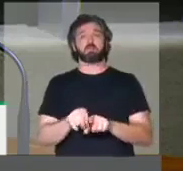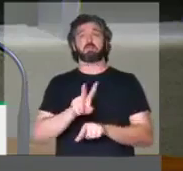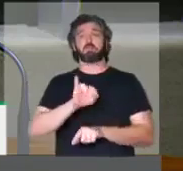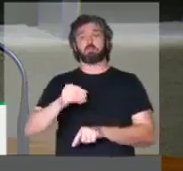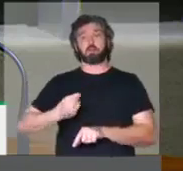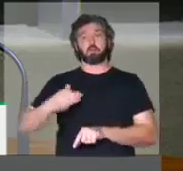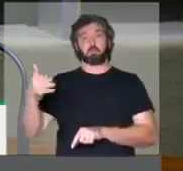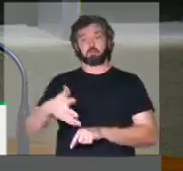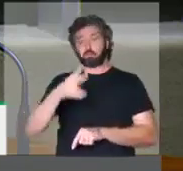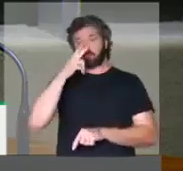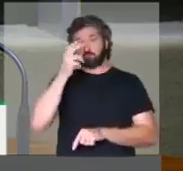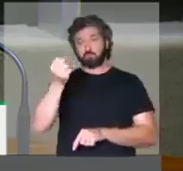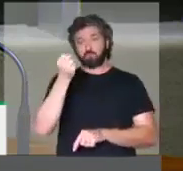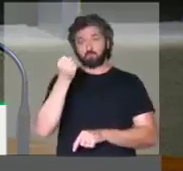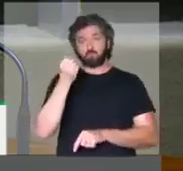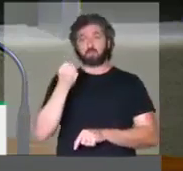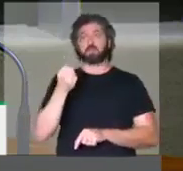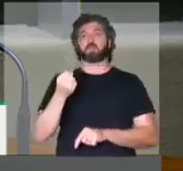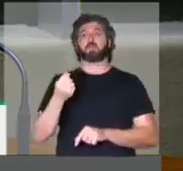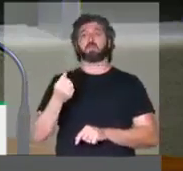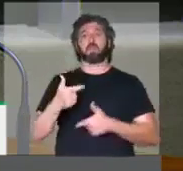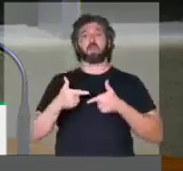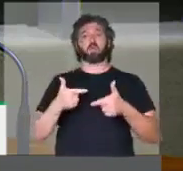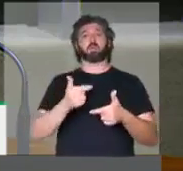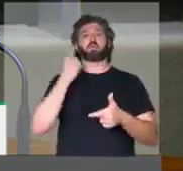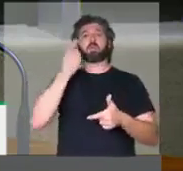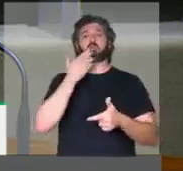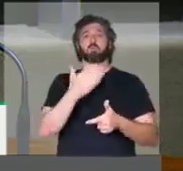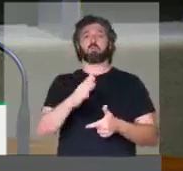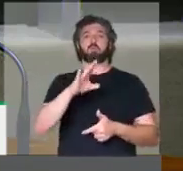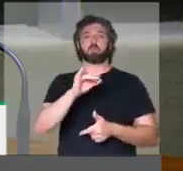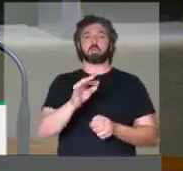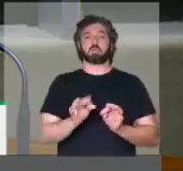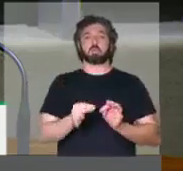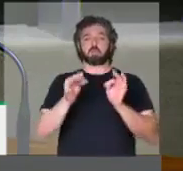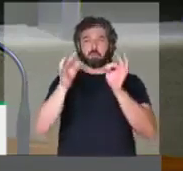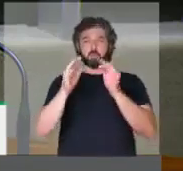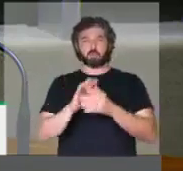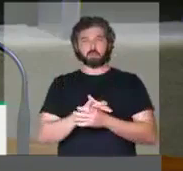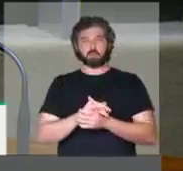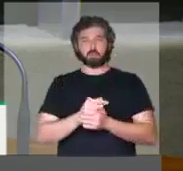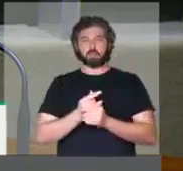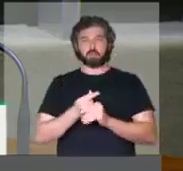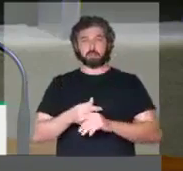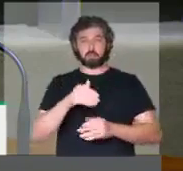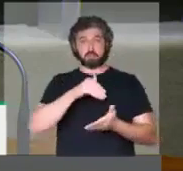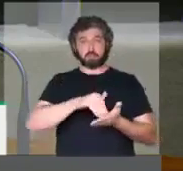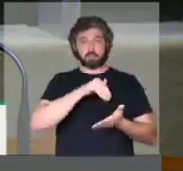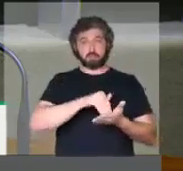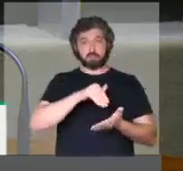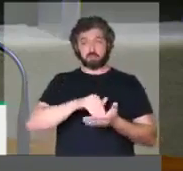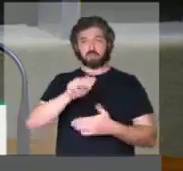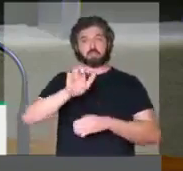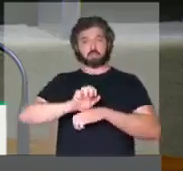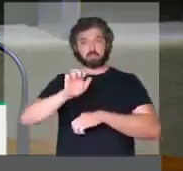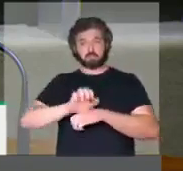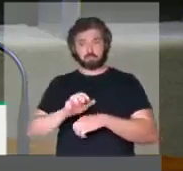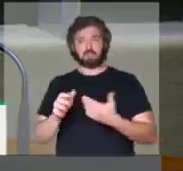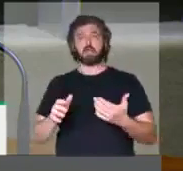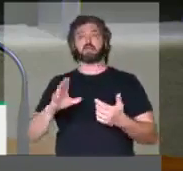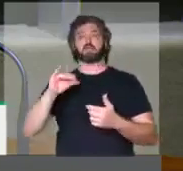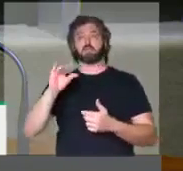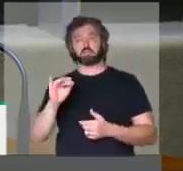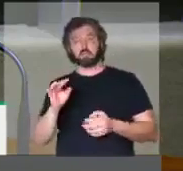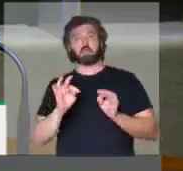a presença muito forte da iniciativa parlamentar pela defesa da ciência e tecnologia, os secretários estaduais de